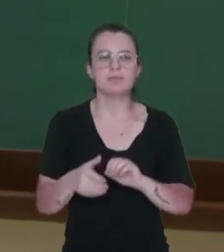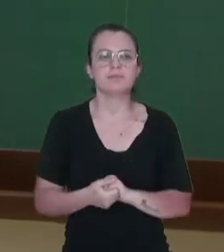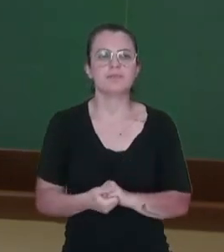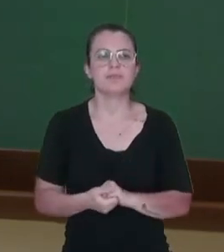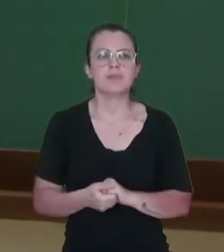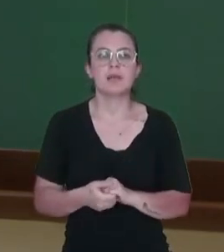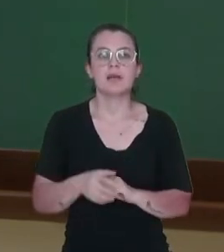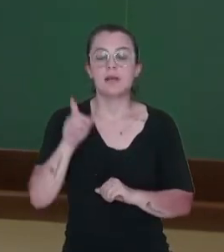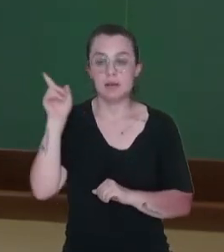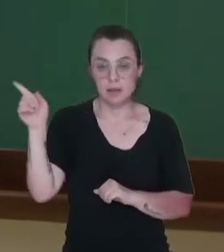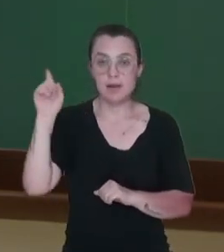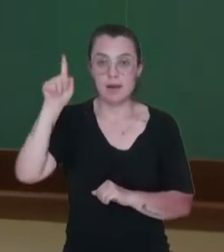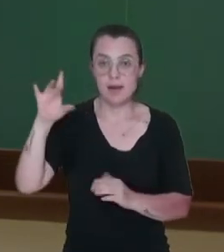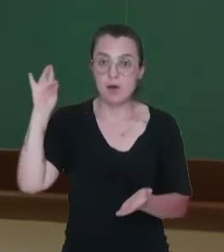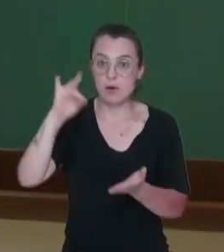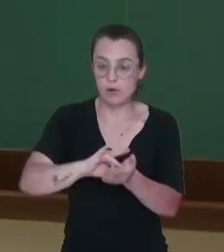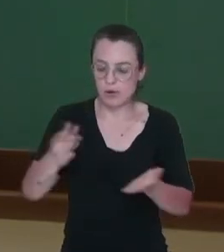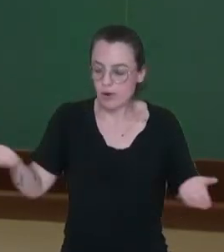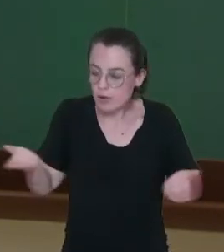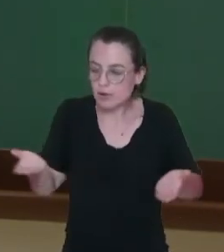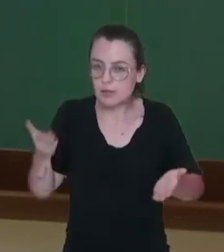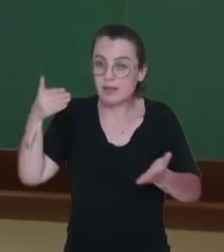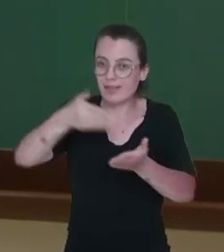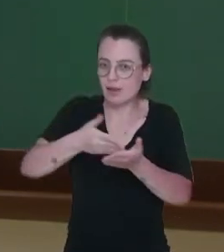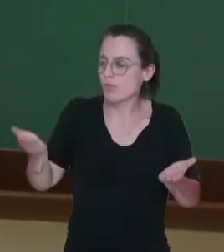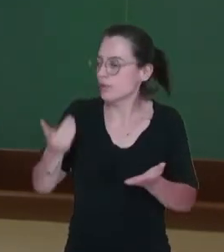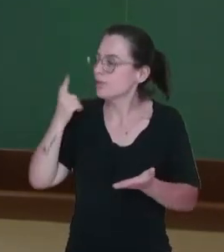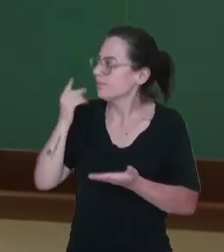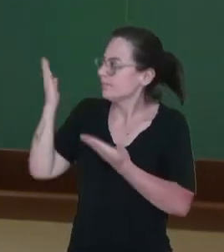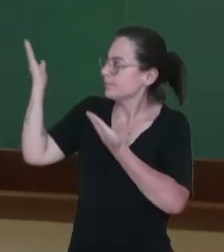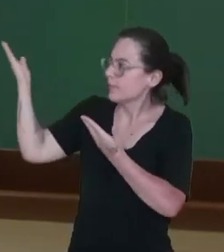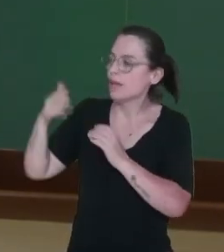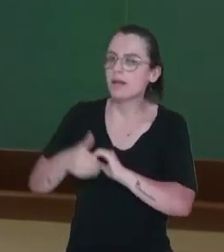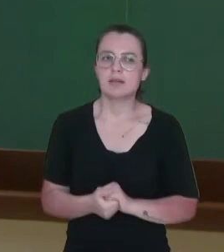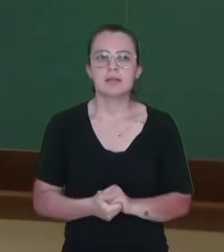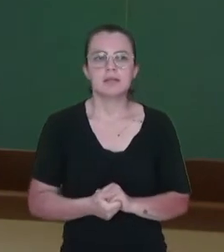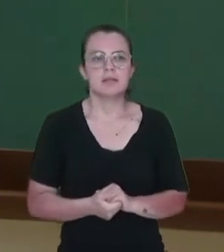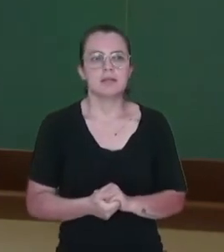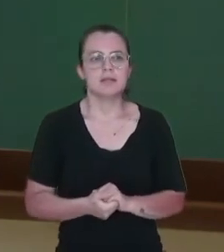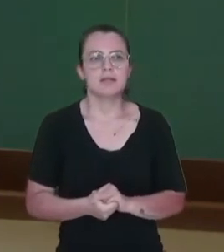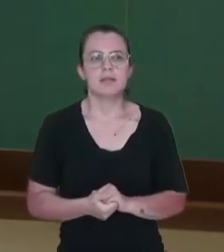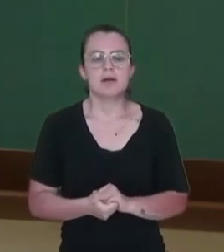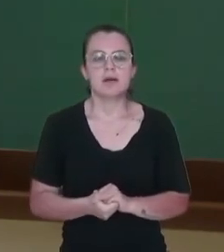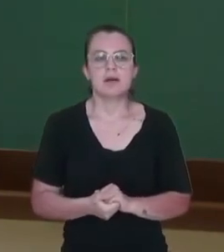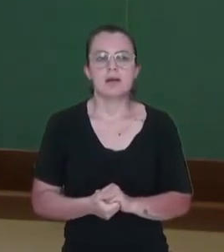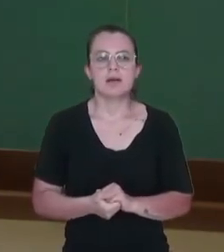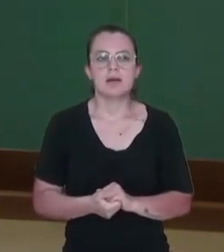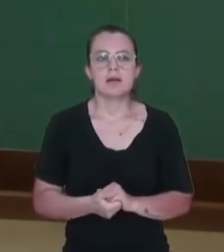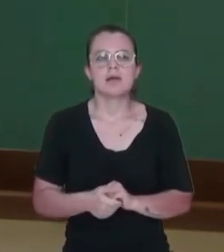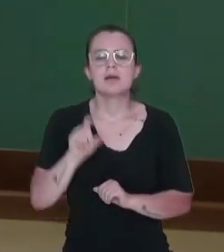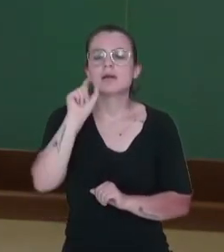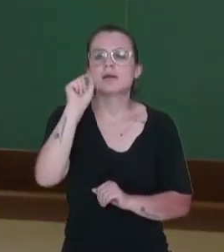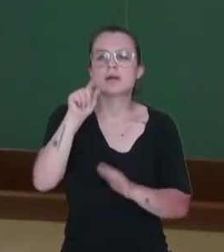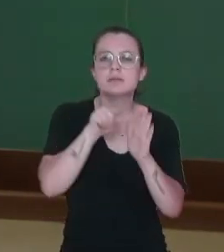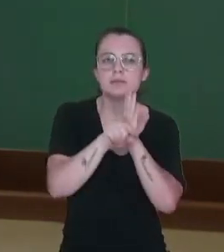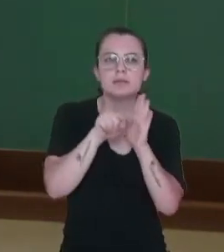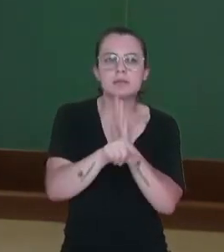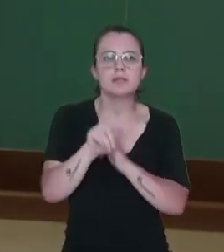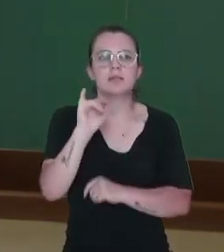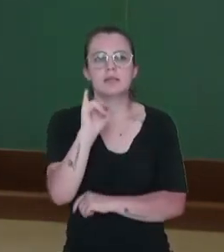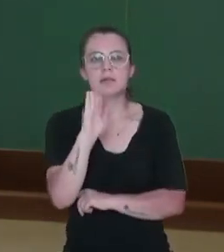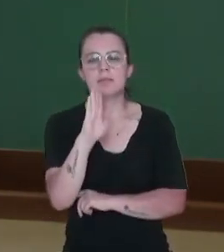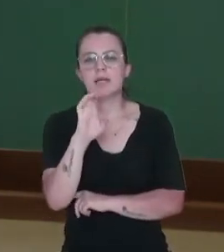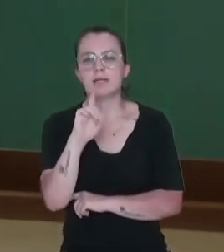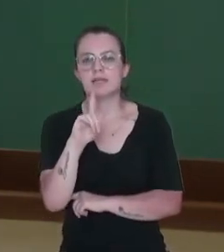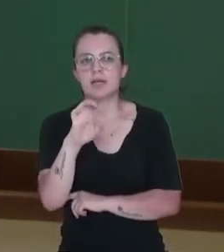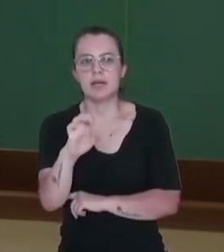oficial atual das cinco grandes regiões brasileiras, segundo o IBGE, né? Então ele realizou algumas